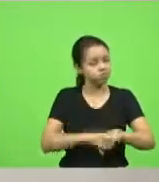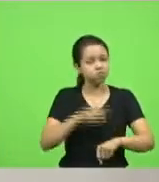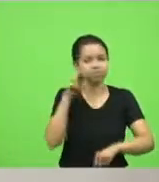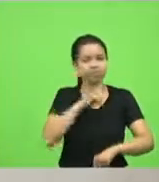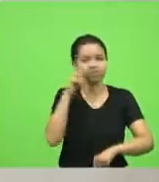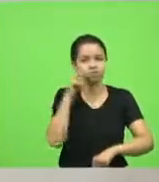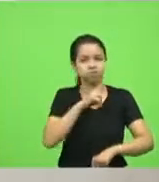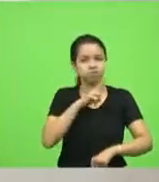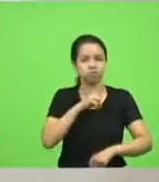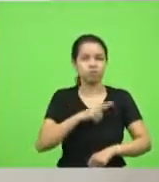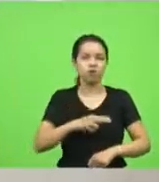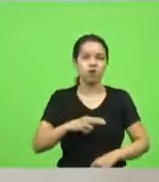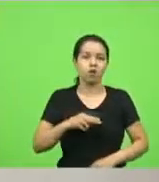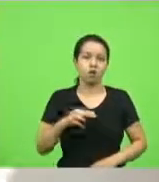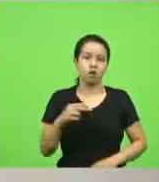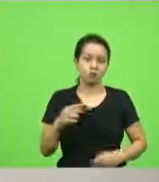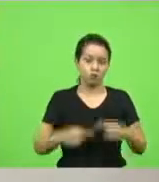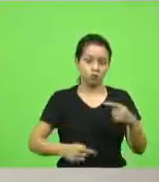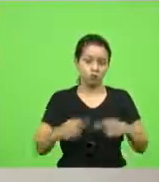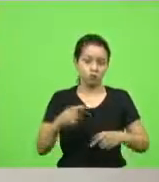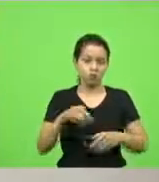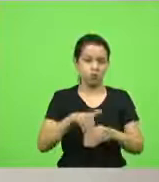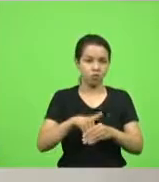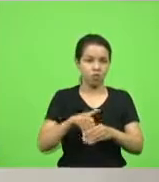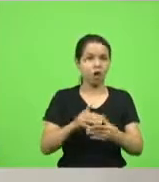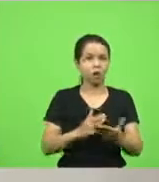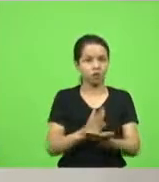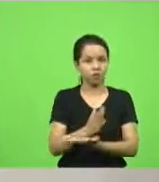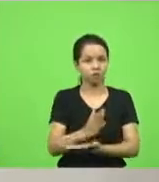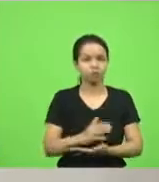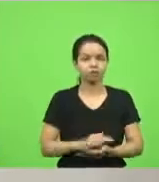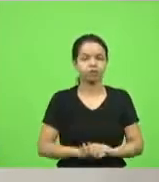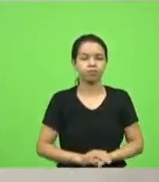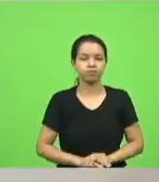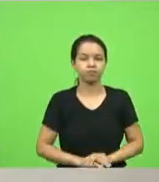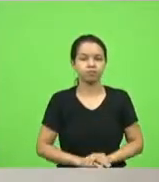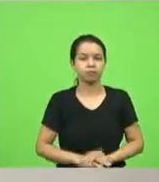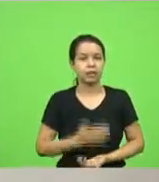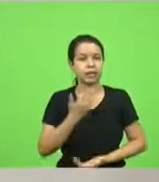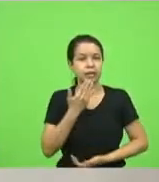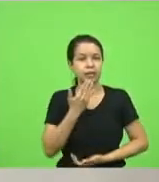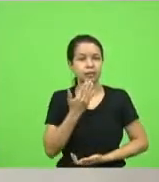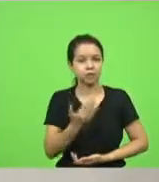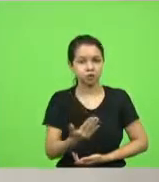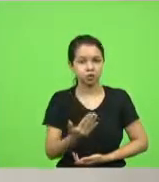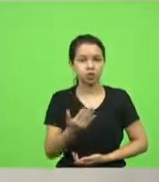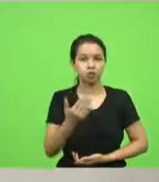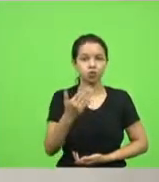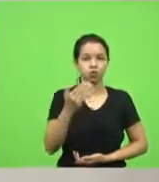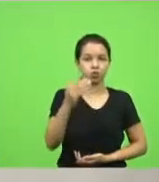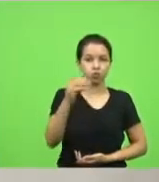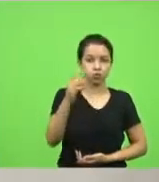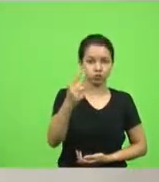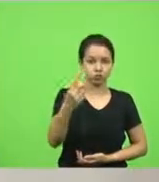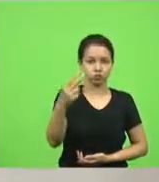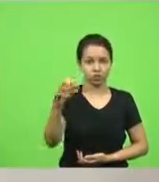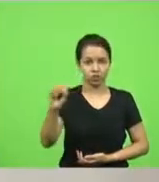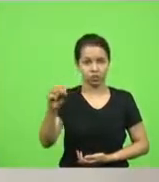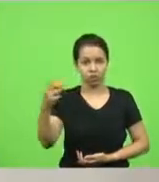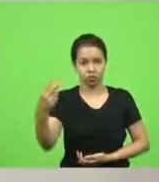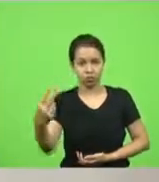Em votação. Aprovado. Requerimentos. Requerimento 202, 203,